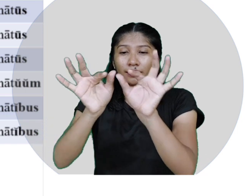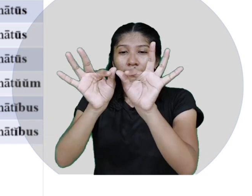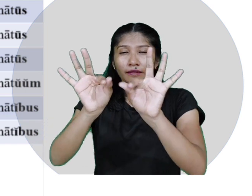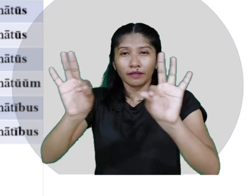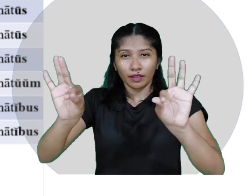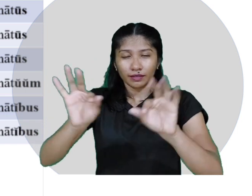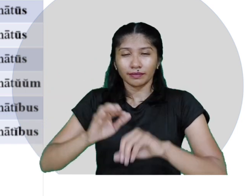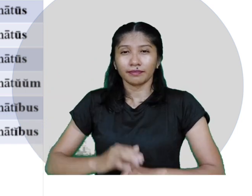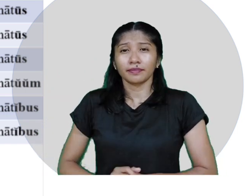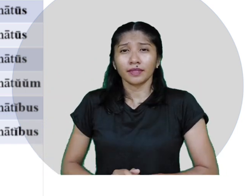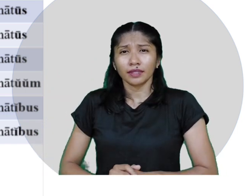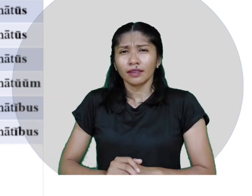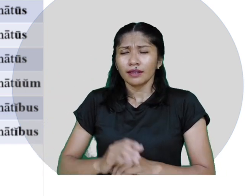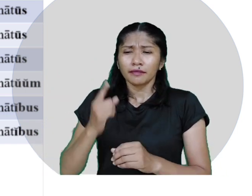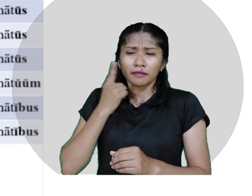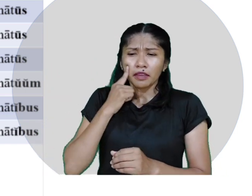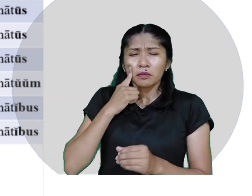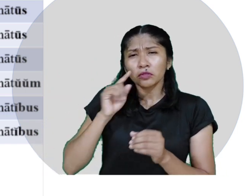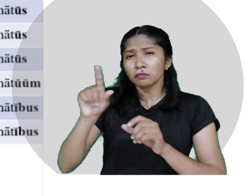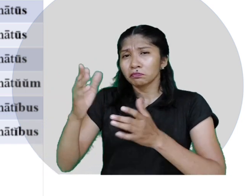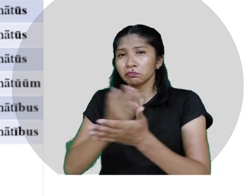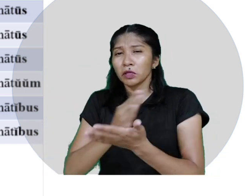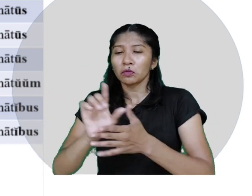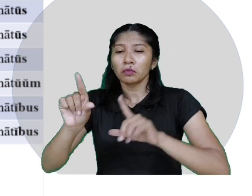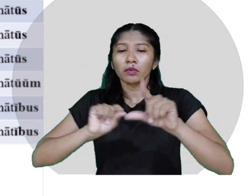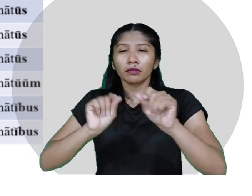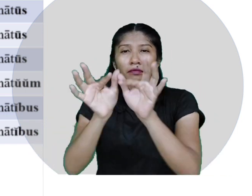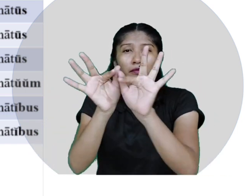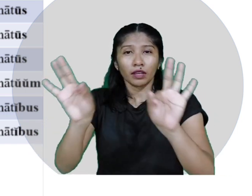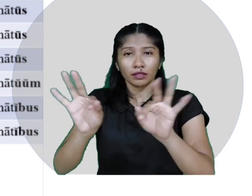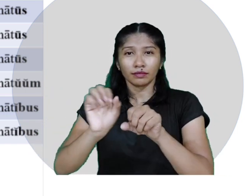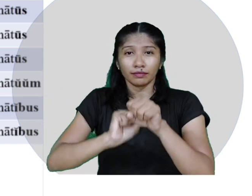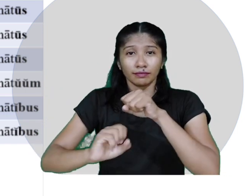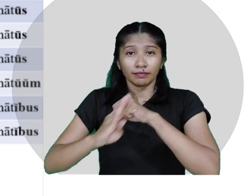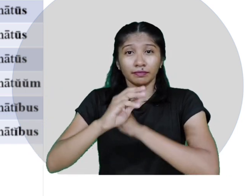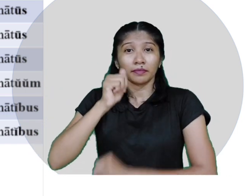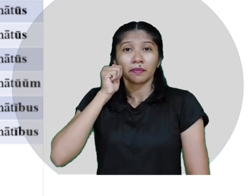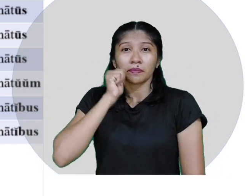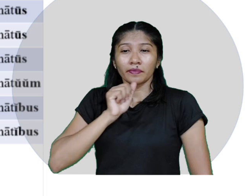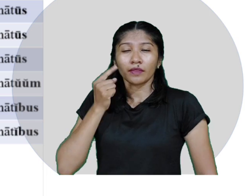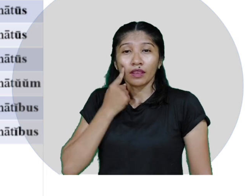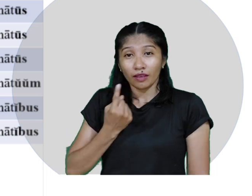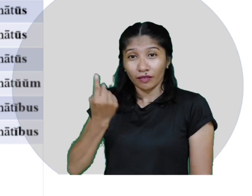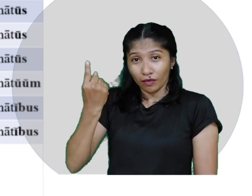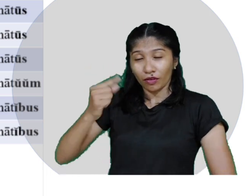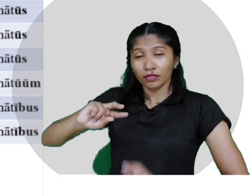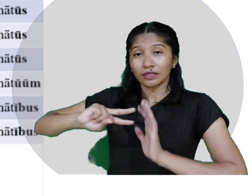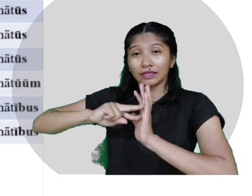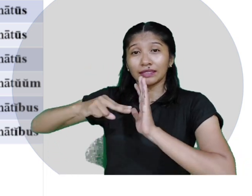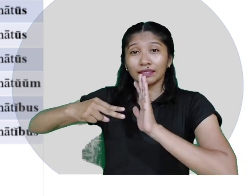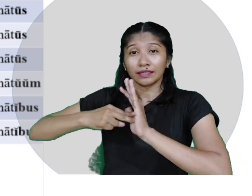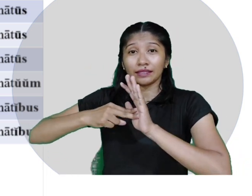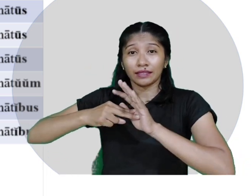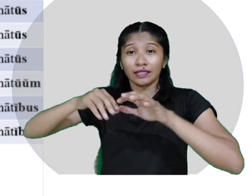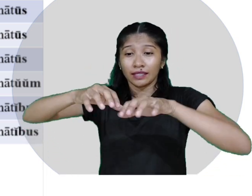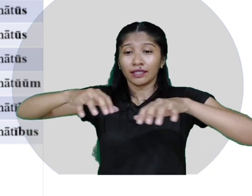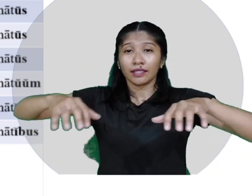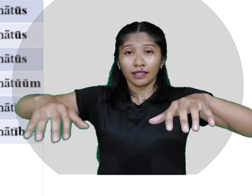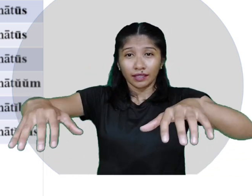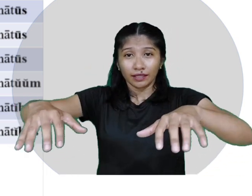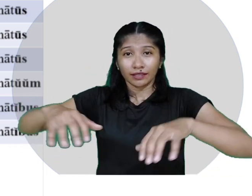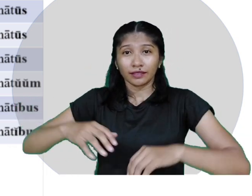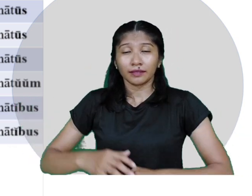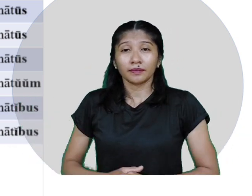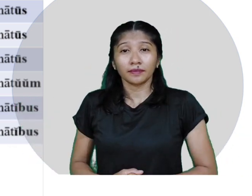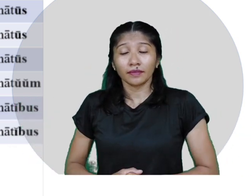o substantivo masculino, senatus, que significa o senado. À medida que introduzimos as